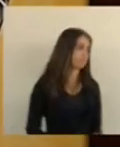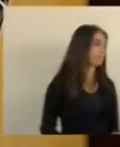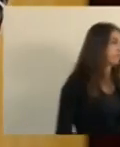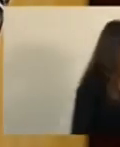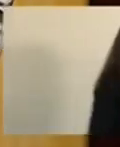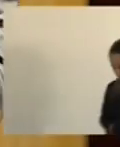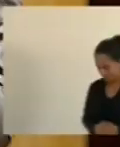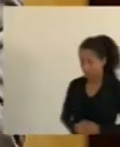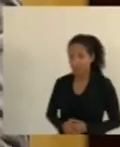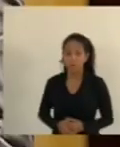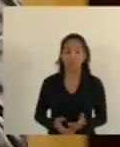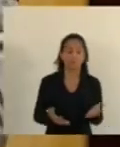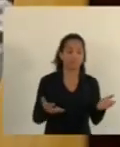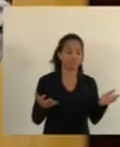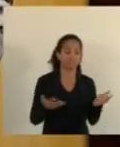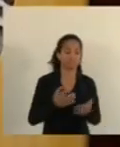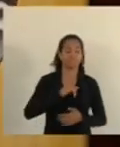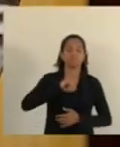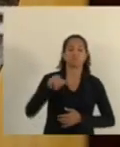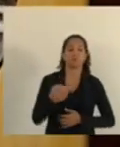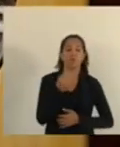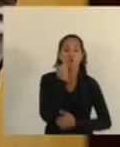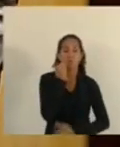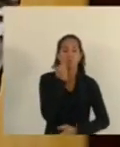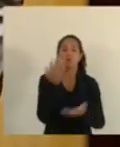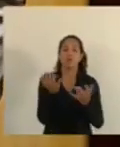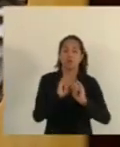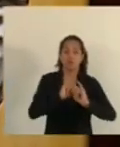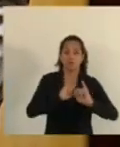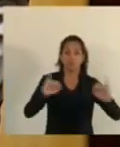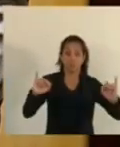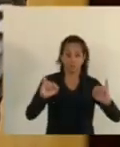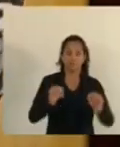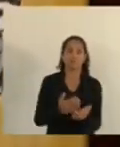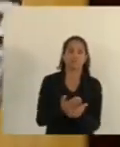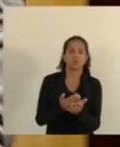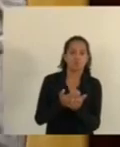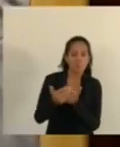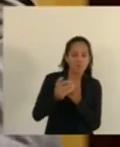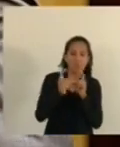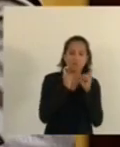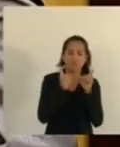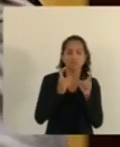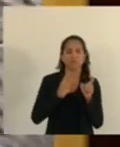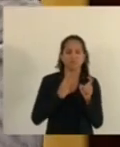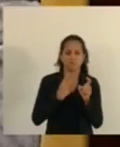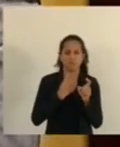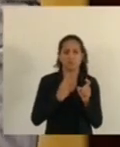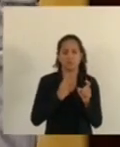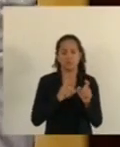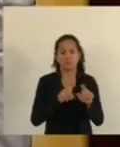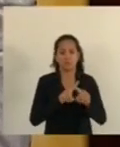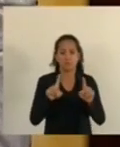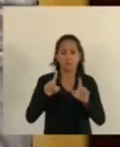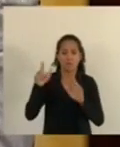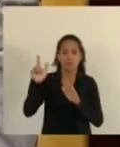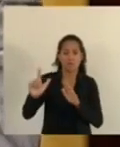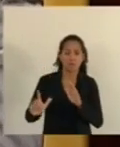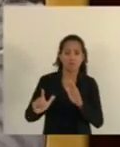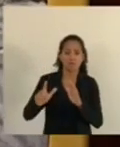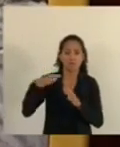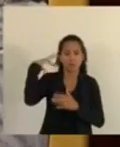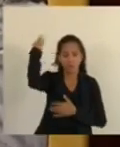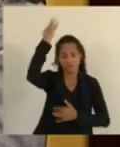a oportunidade, presidente Fazer aqui um registro Passou no início da sessão Mas a literatura capixaba perdeu